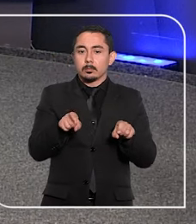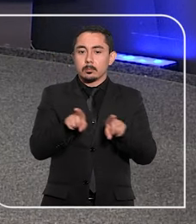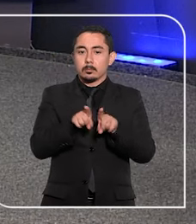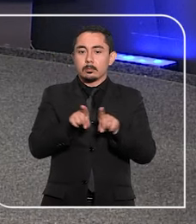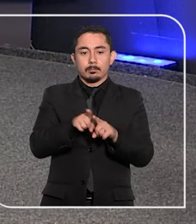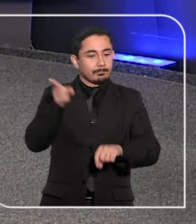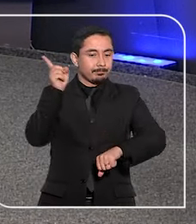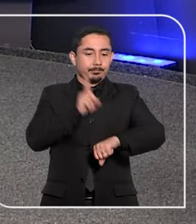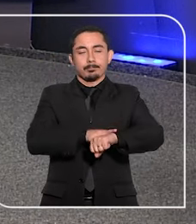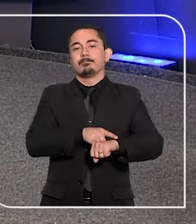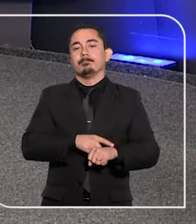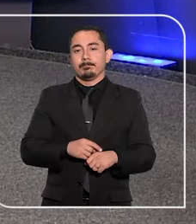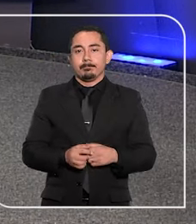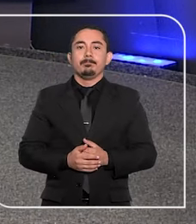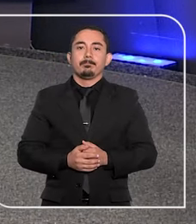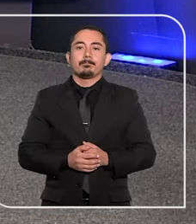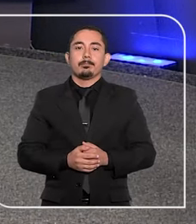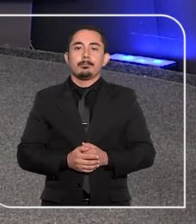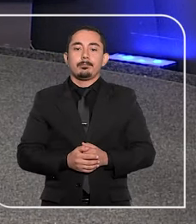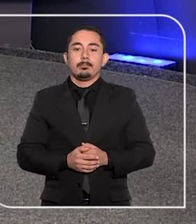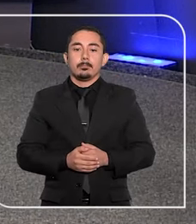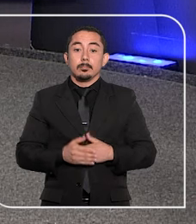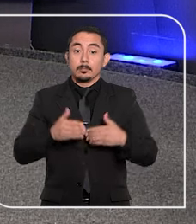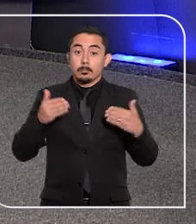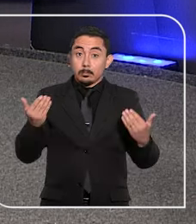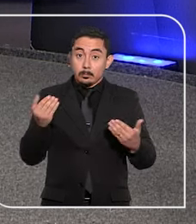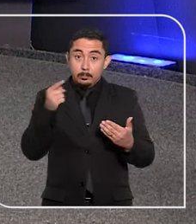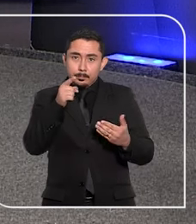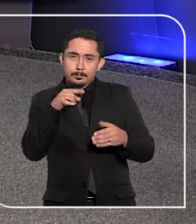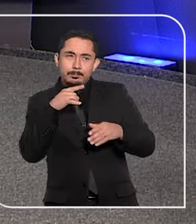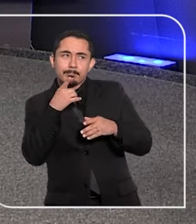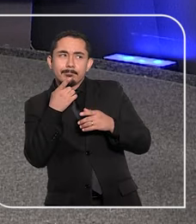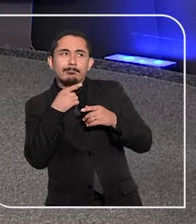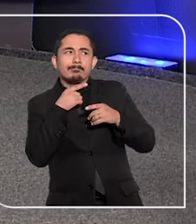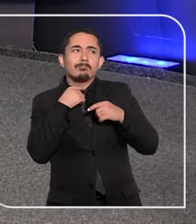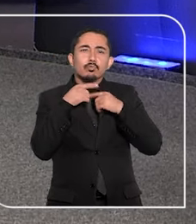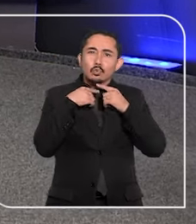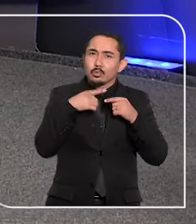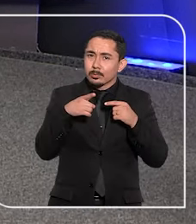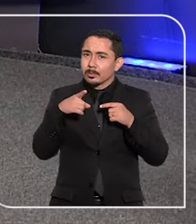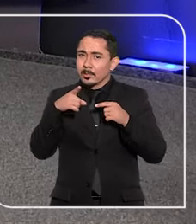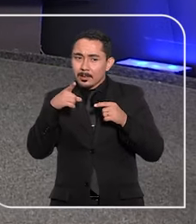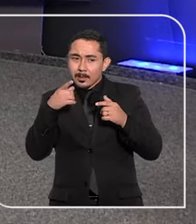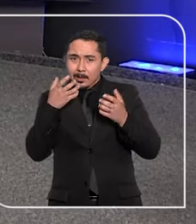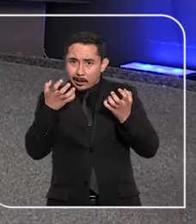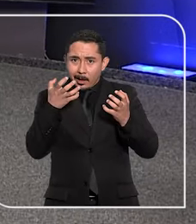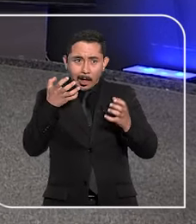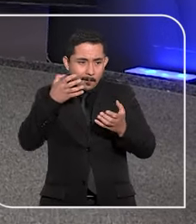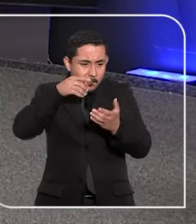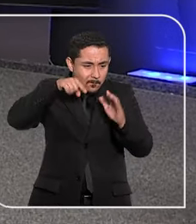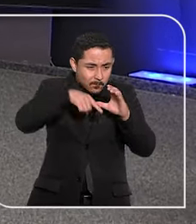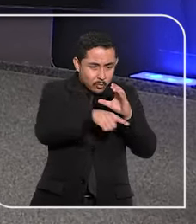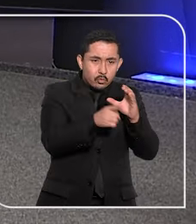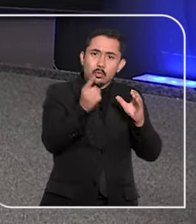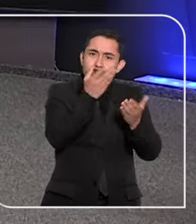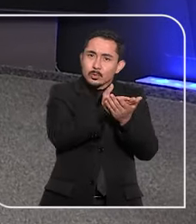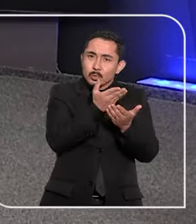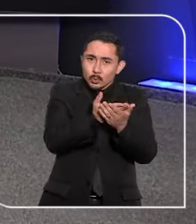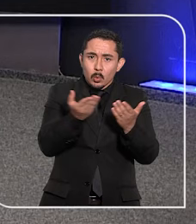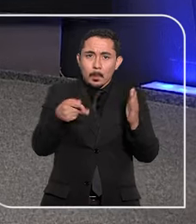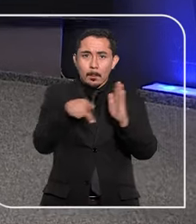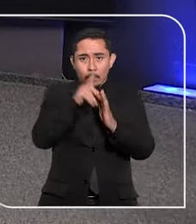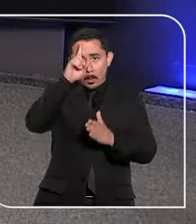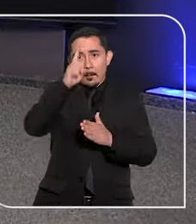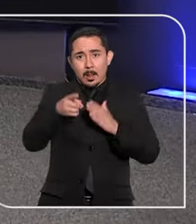exercido de maneira imediata. Bem, e se ficou com vontade de se aprofundar um pouco mais no assunto